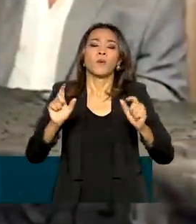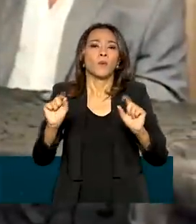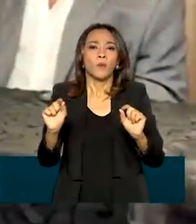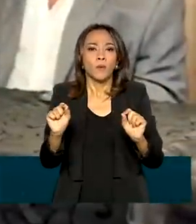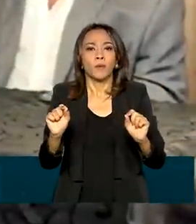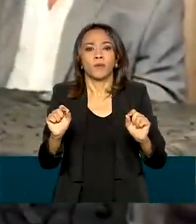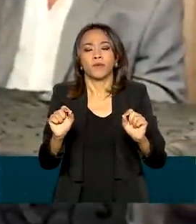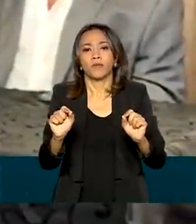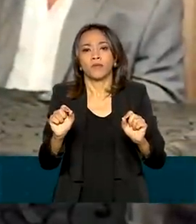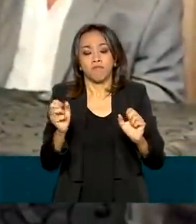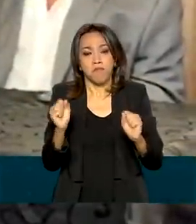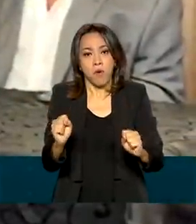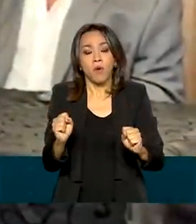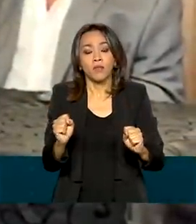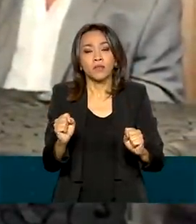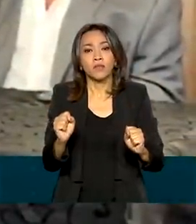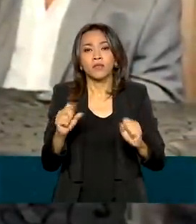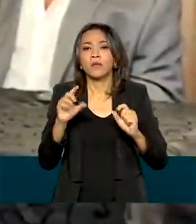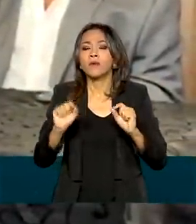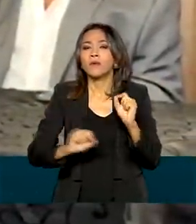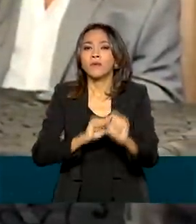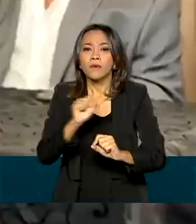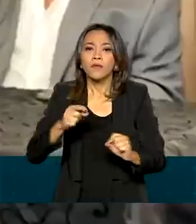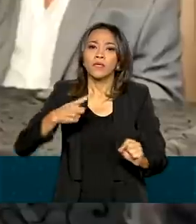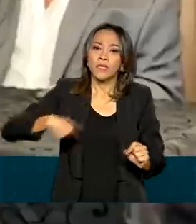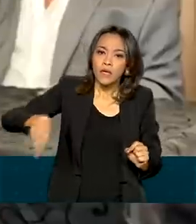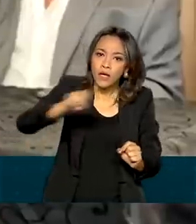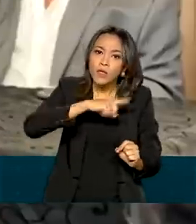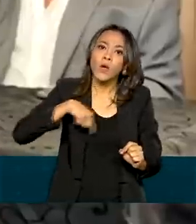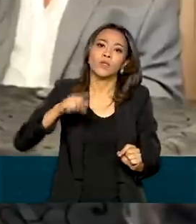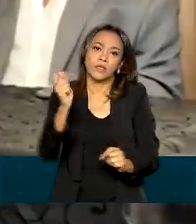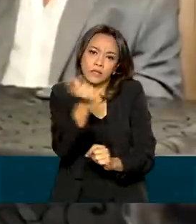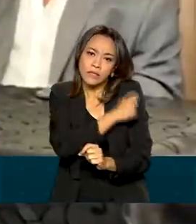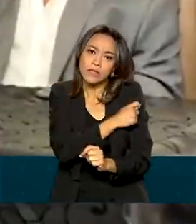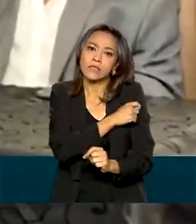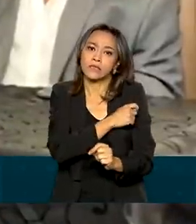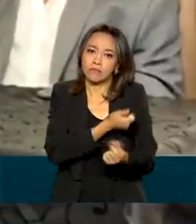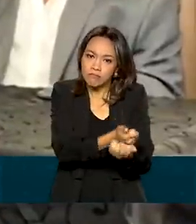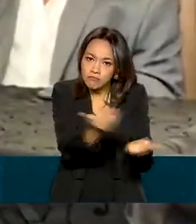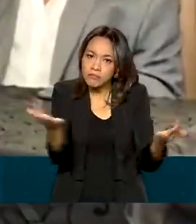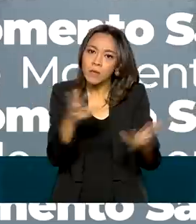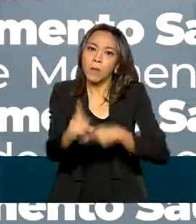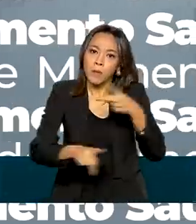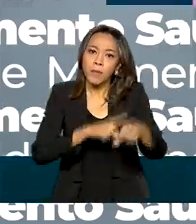a nossa capacidade de imunizar a nossa população.